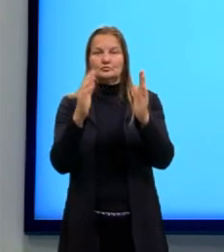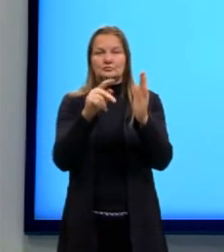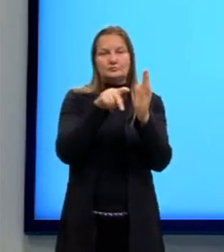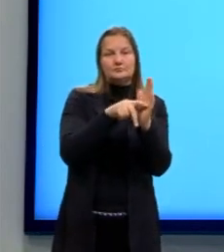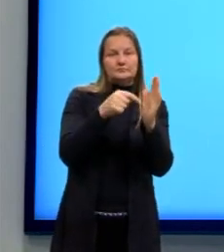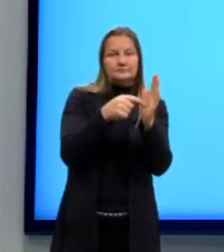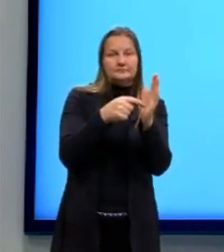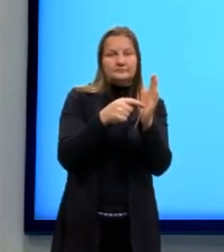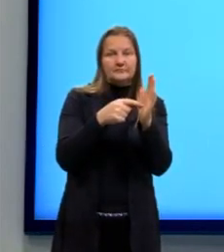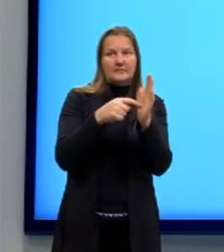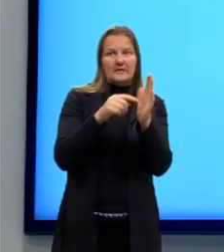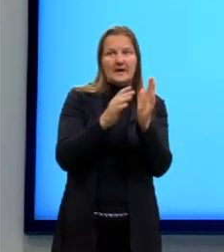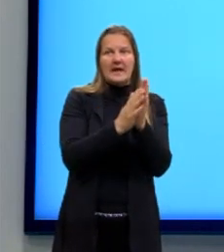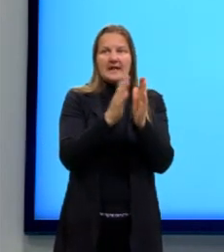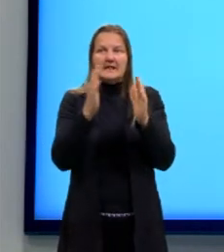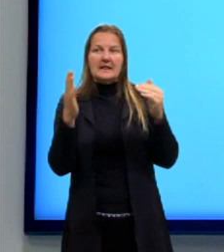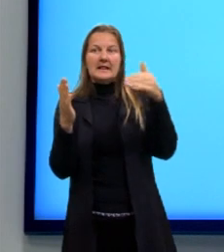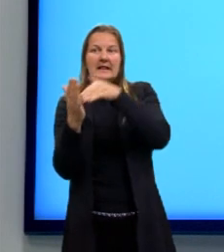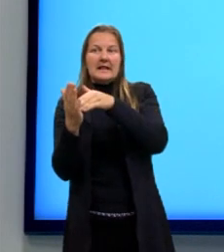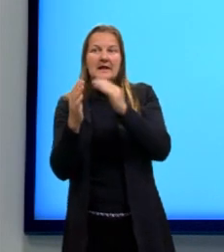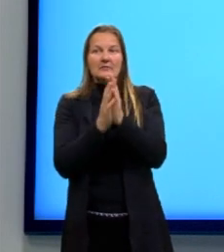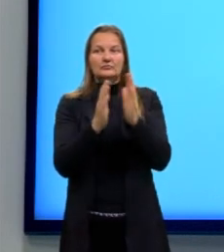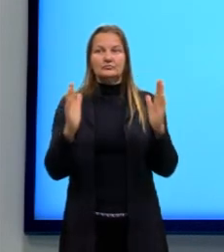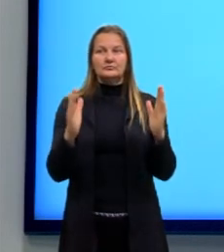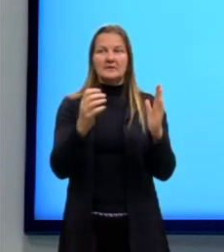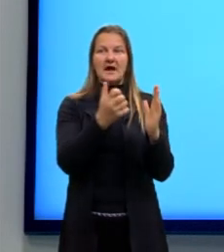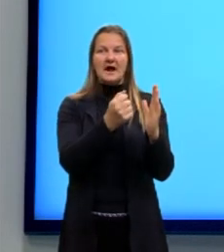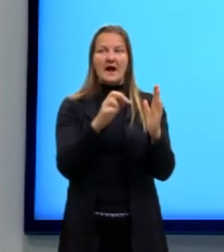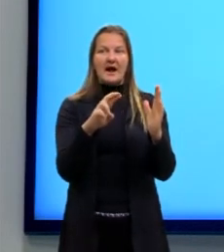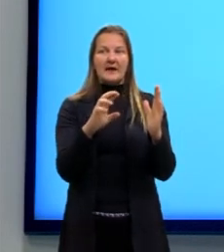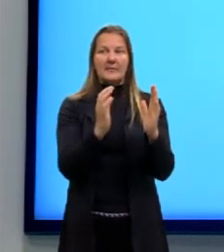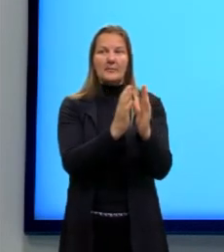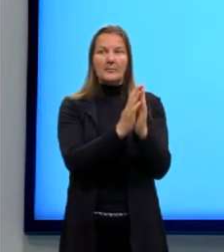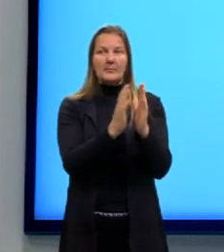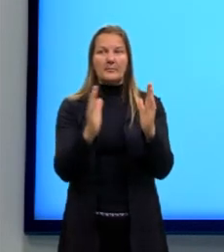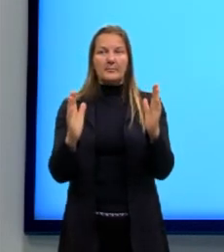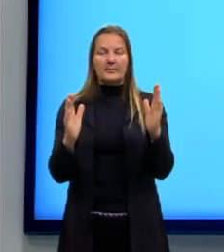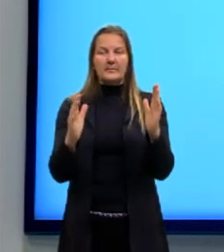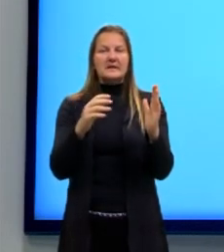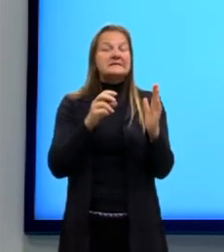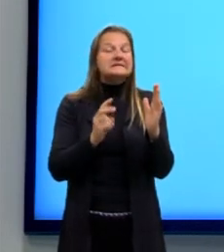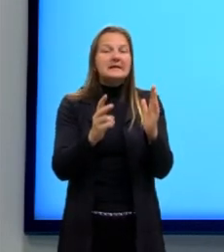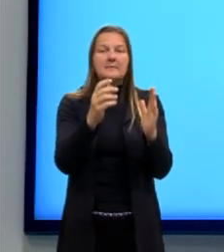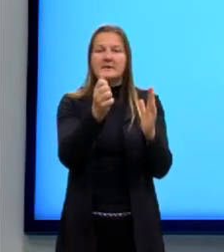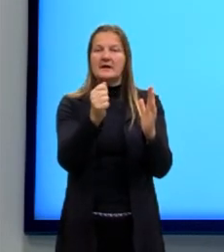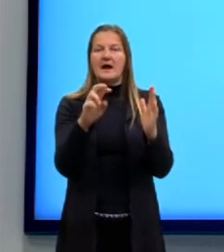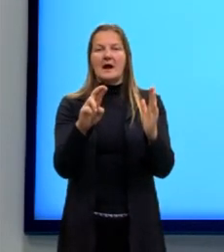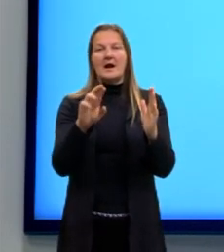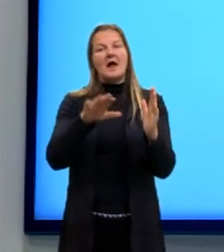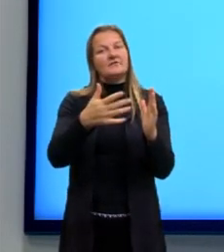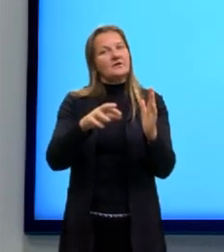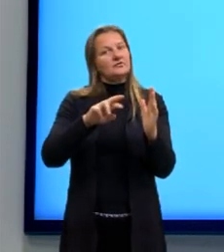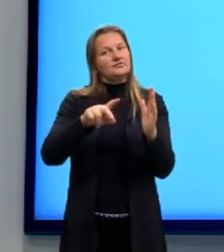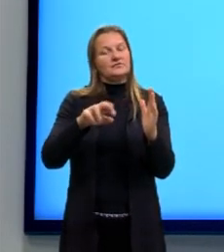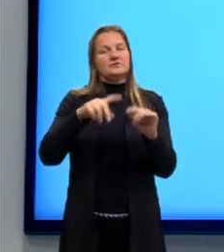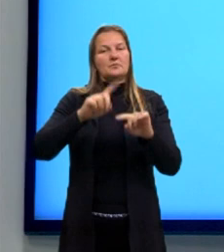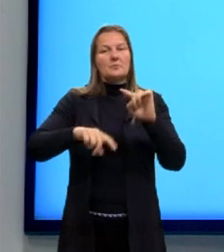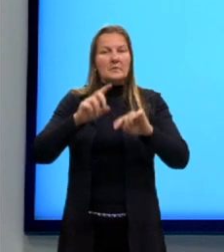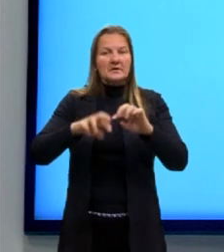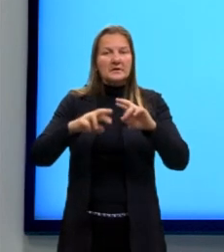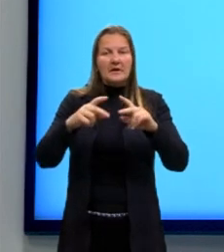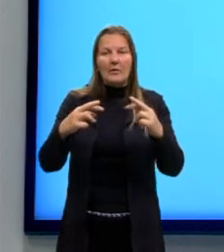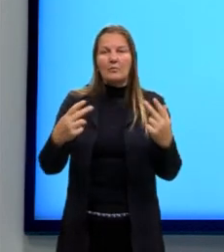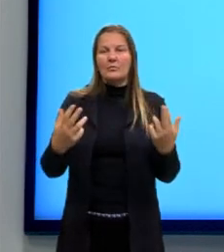E esse algo, muitas das vezes, é o ar. Mas não necessariamente vai ser sempre o ar. Às vezes, um objeto